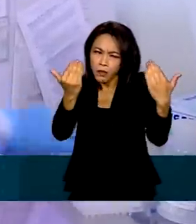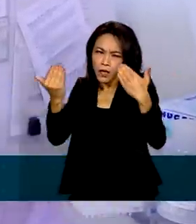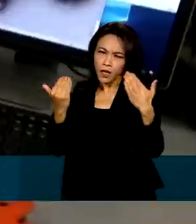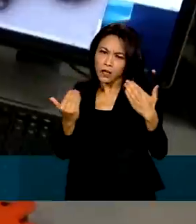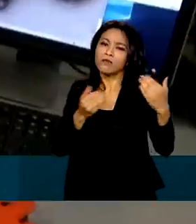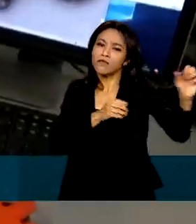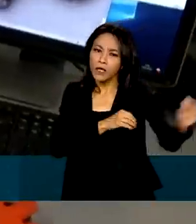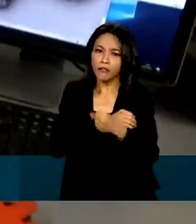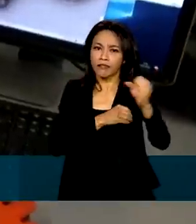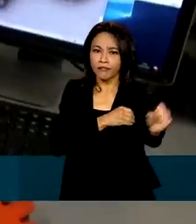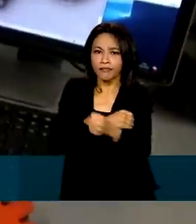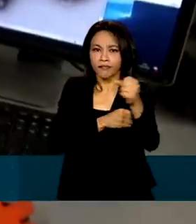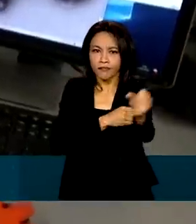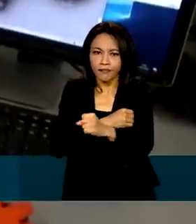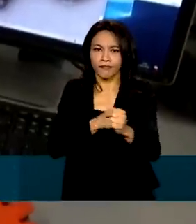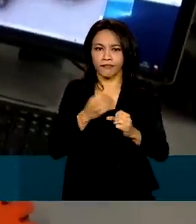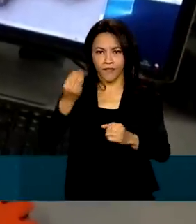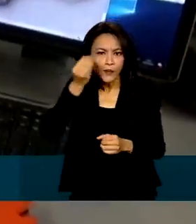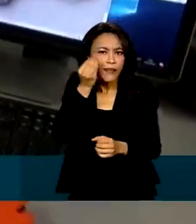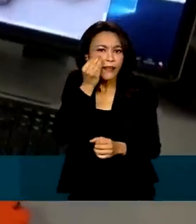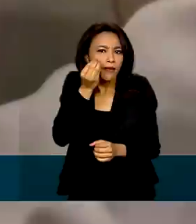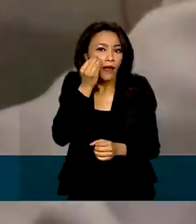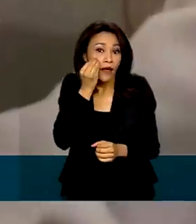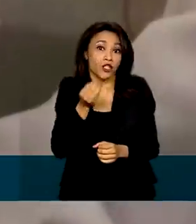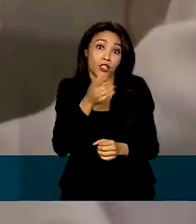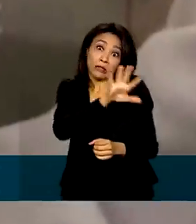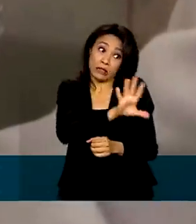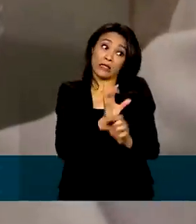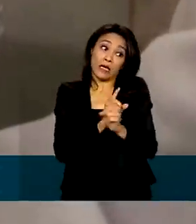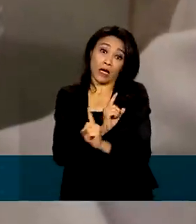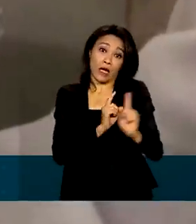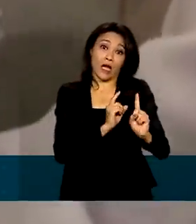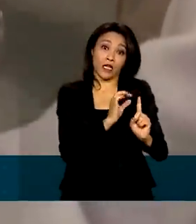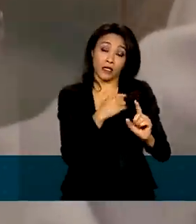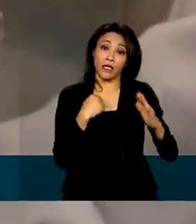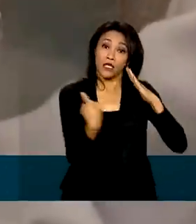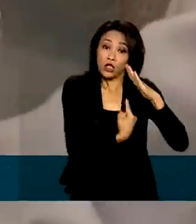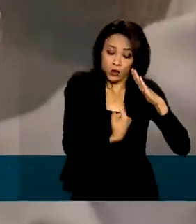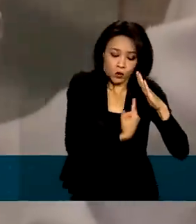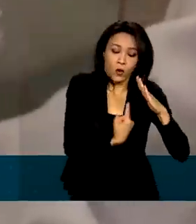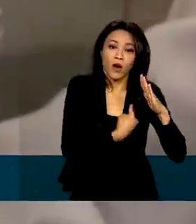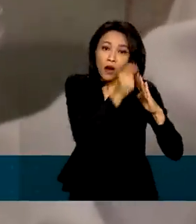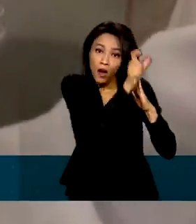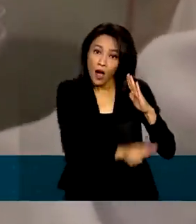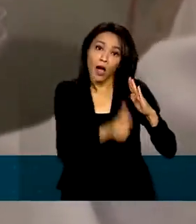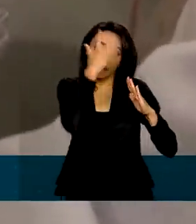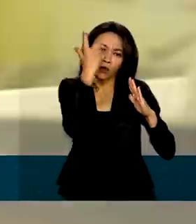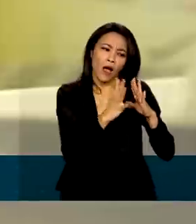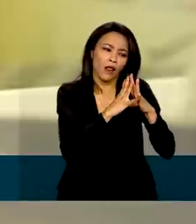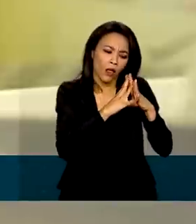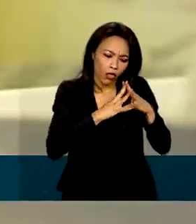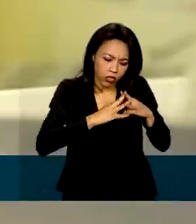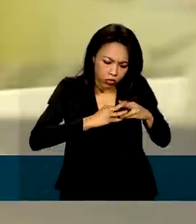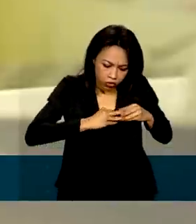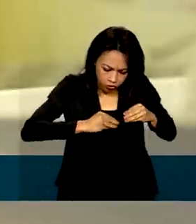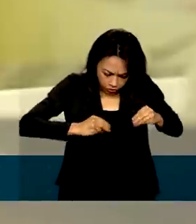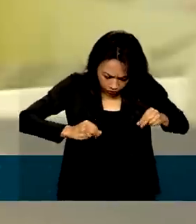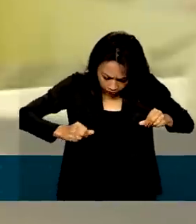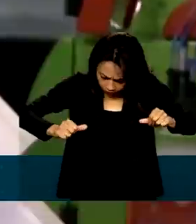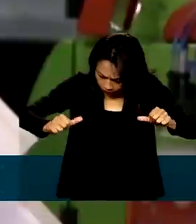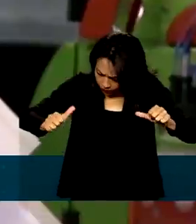Em caso positivo, o paciente deve ser mantido em isolamento até o desaparecimento e completa